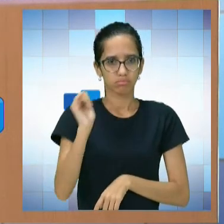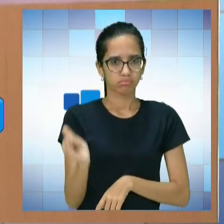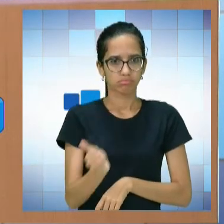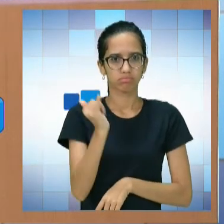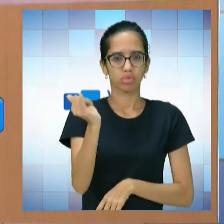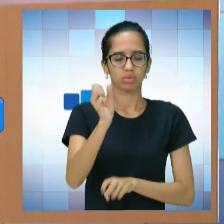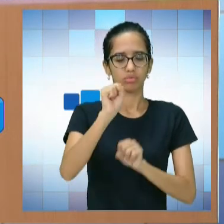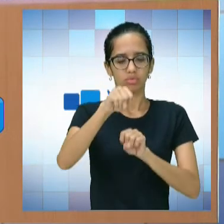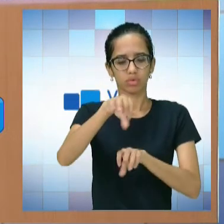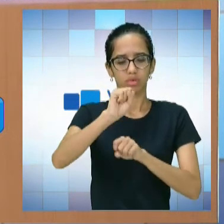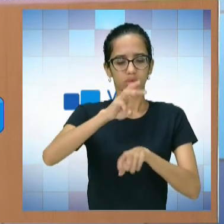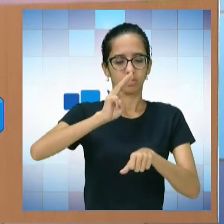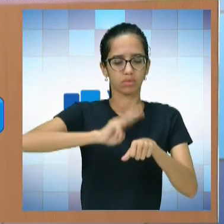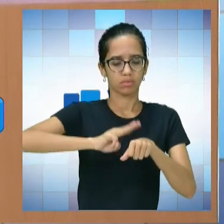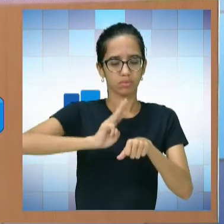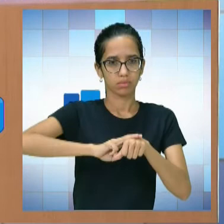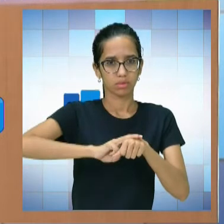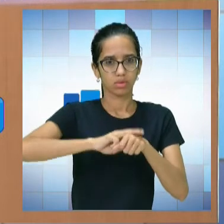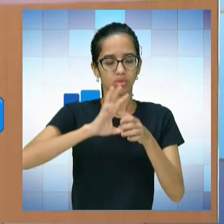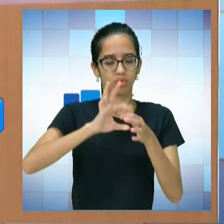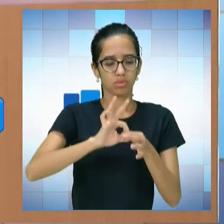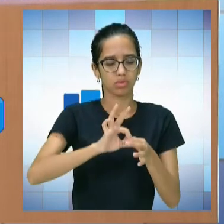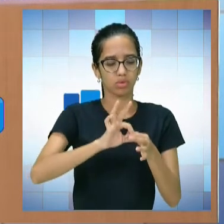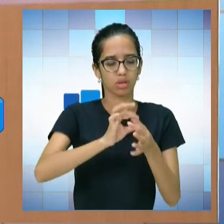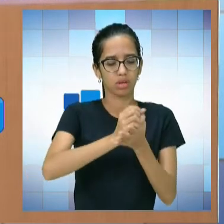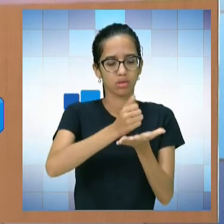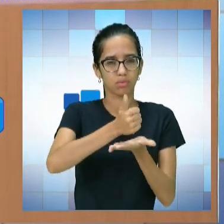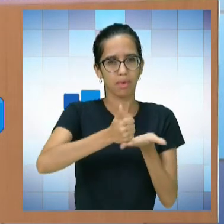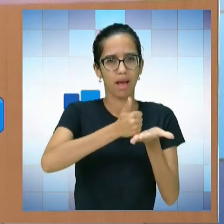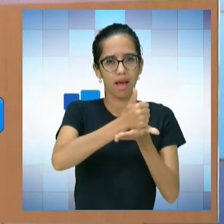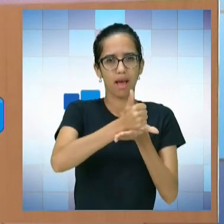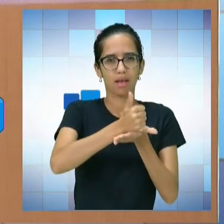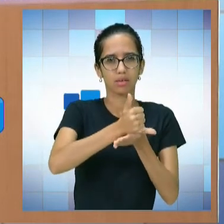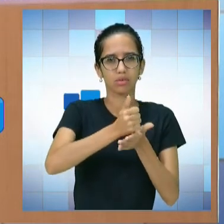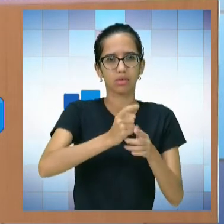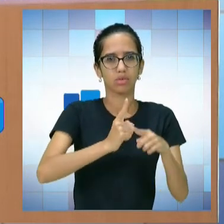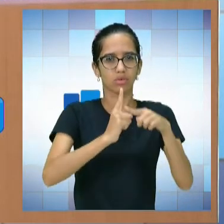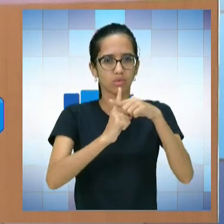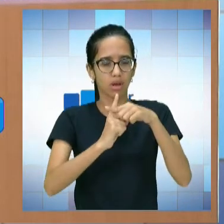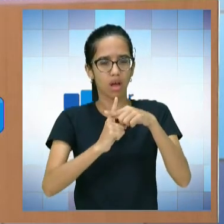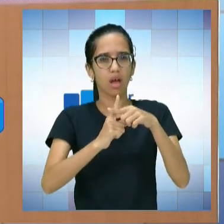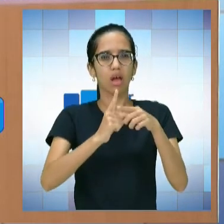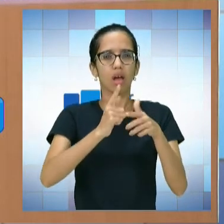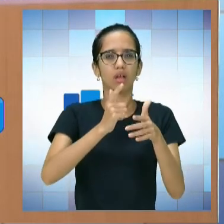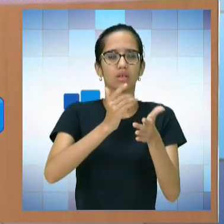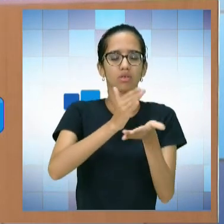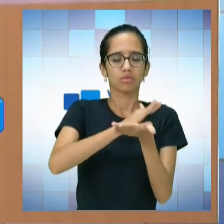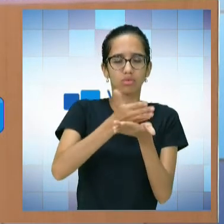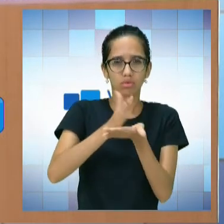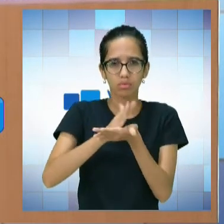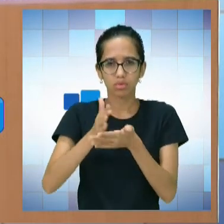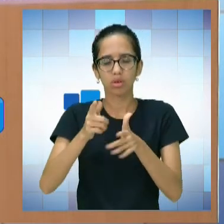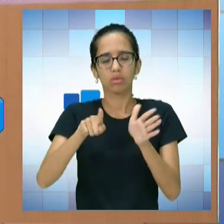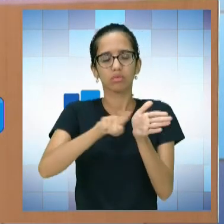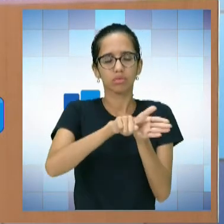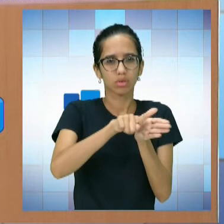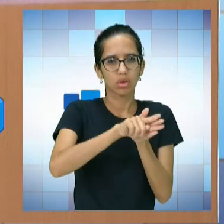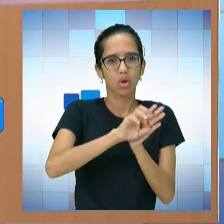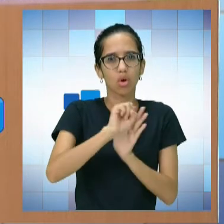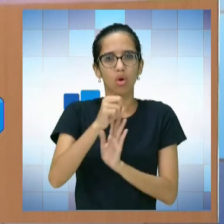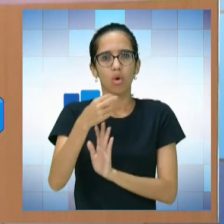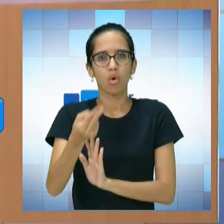matemática a partir das operações fundamentais, sistema de numeração decimal. Então,